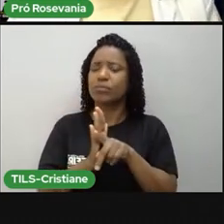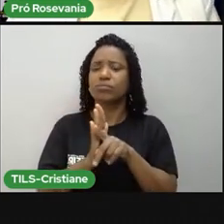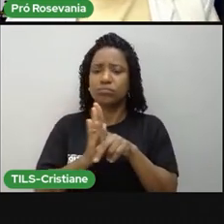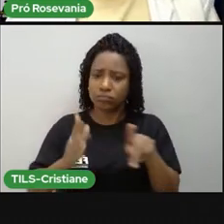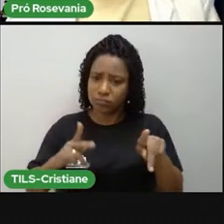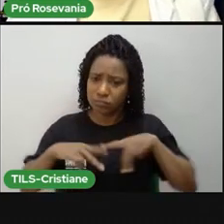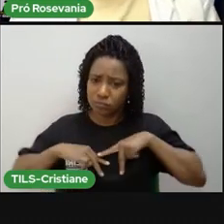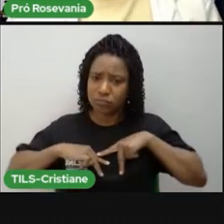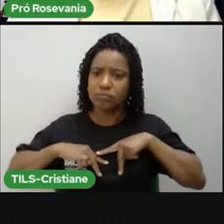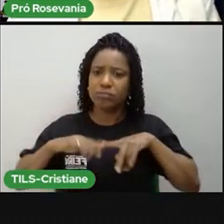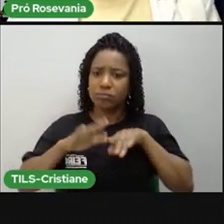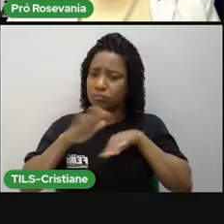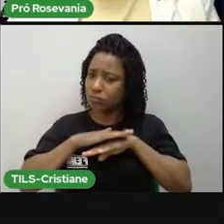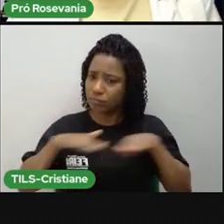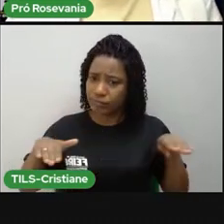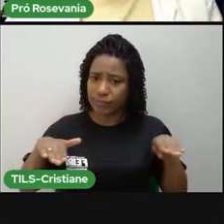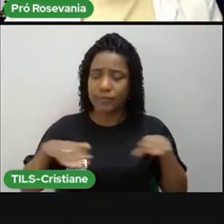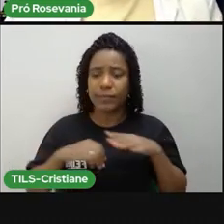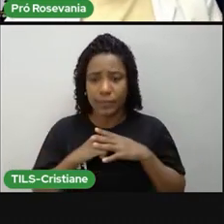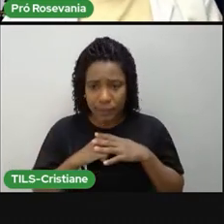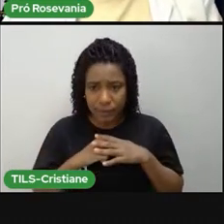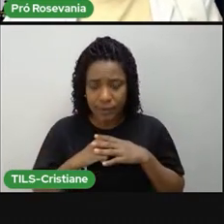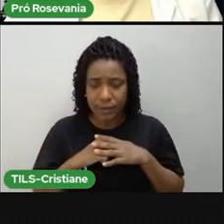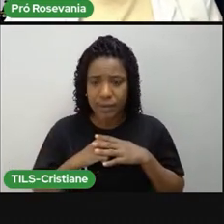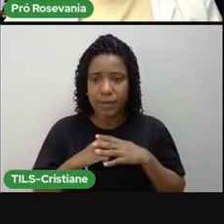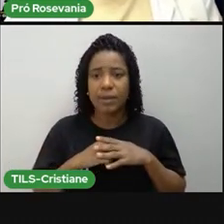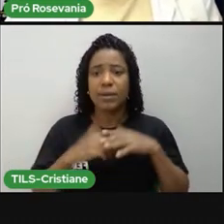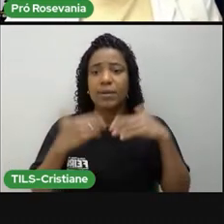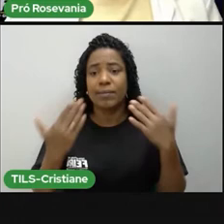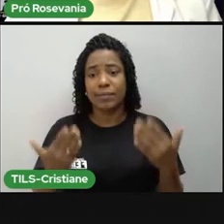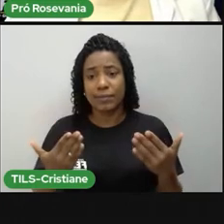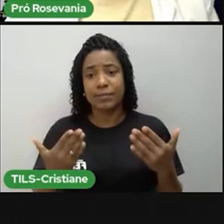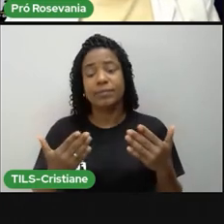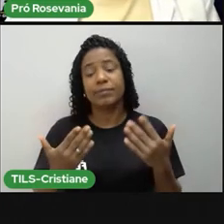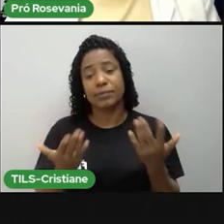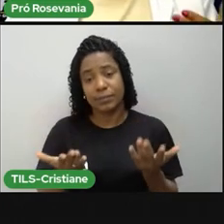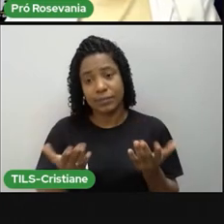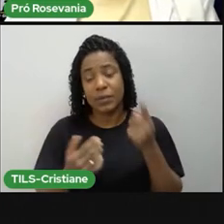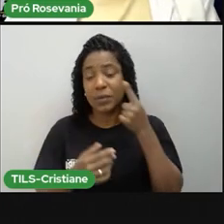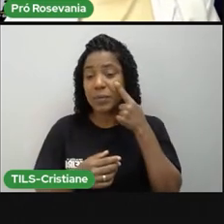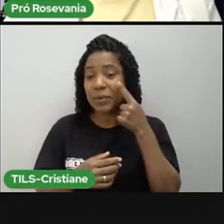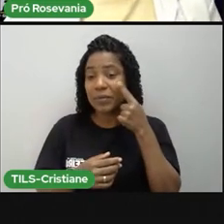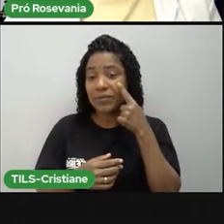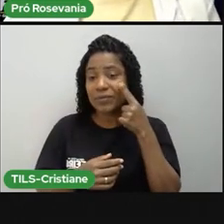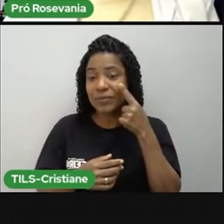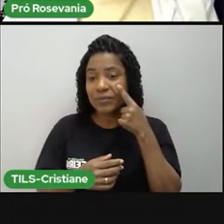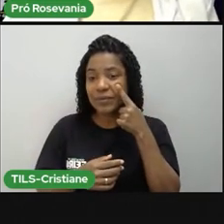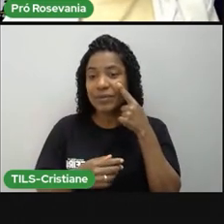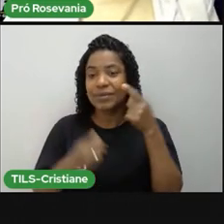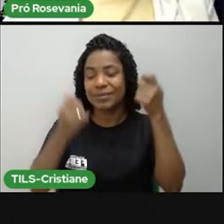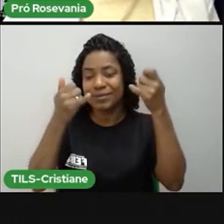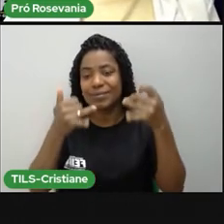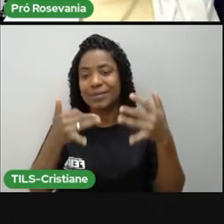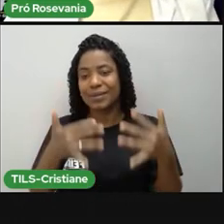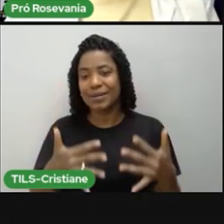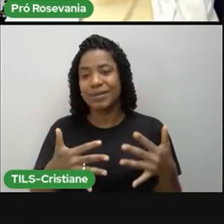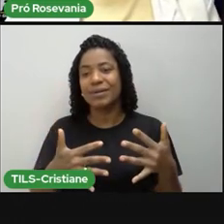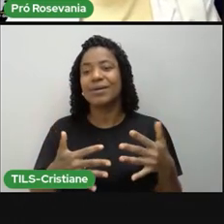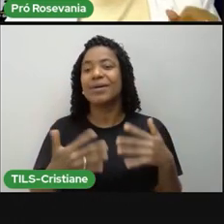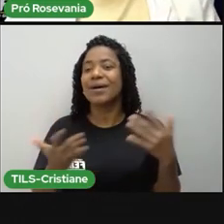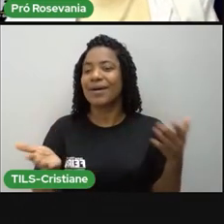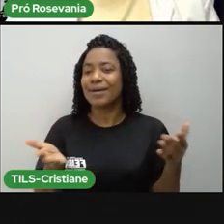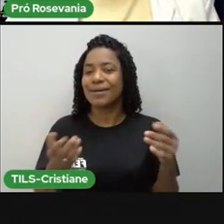direitos e ponto, né. Partindo desse princípio, vamos ver agora especificamente o nosso